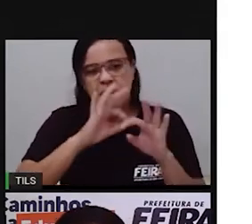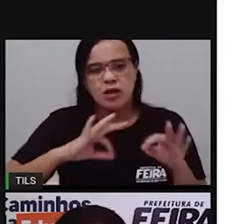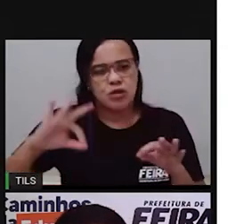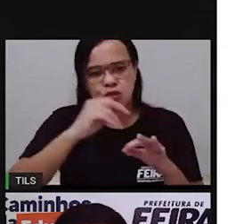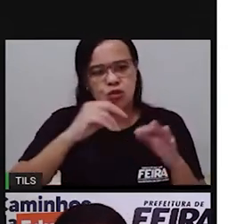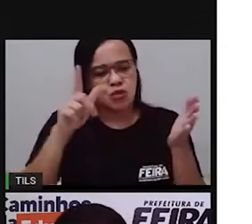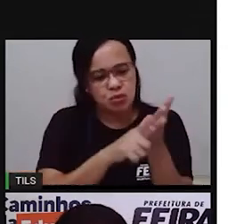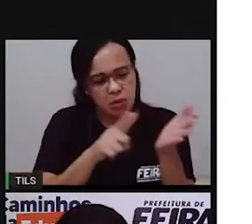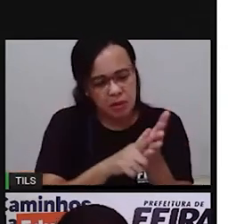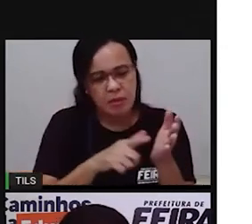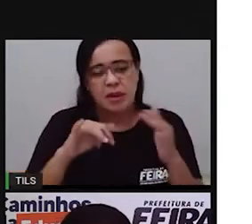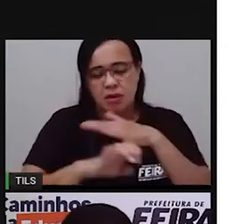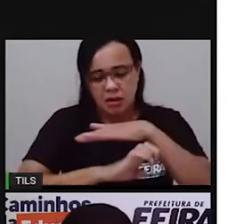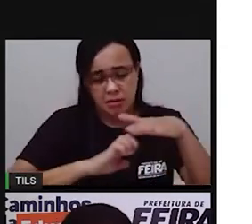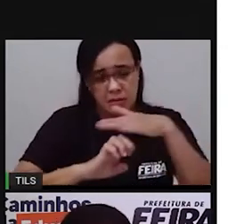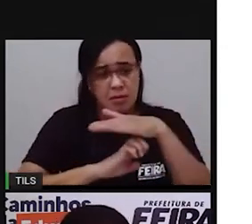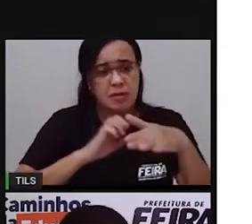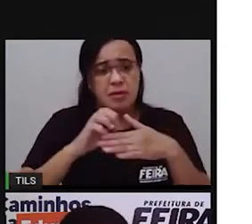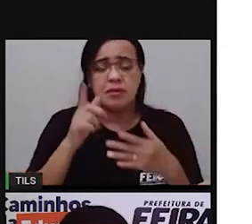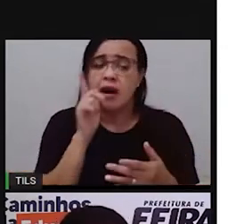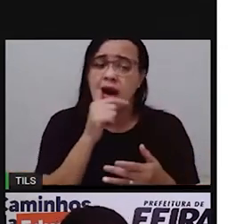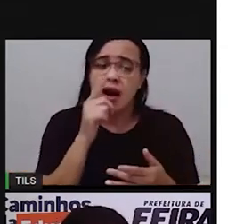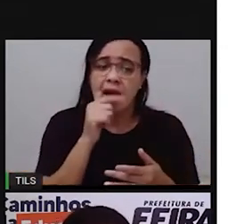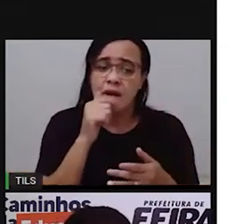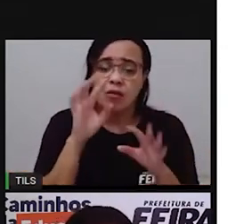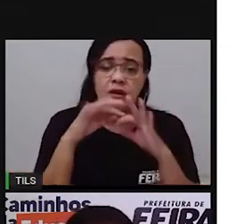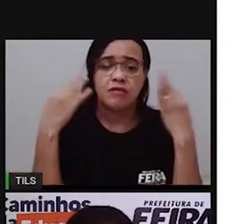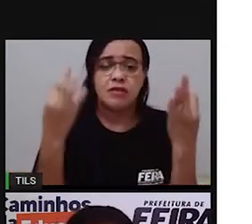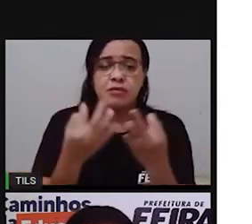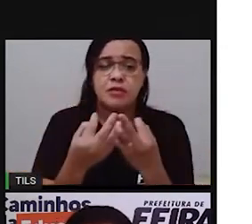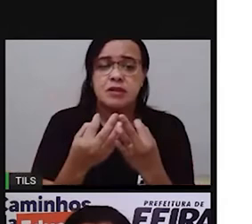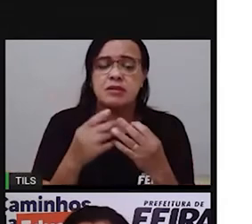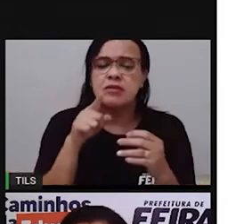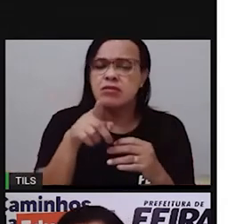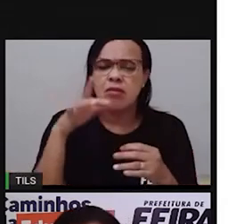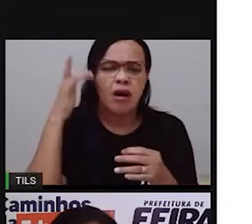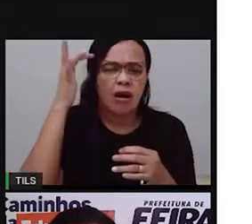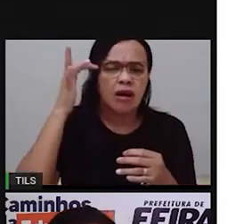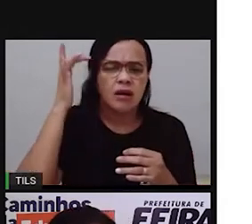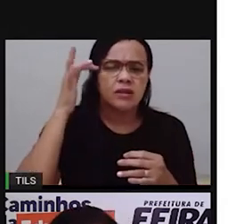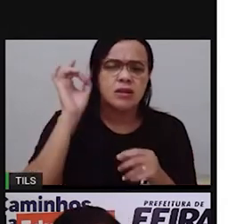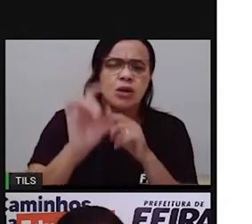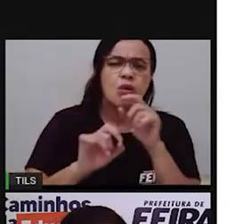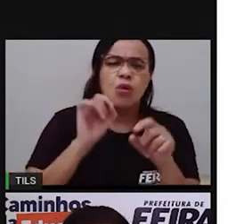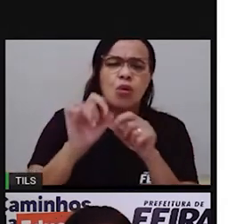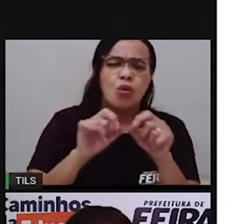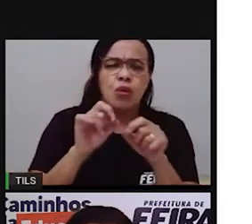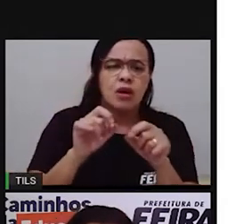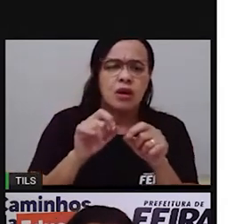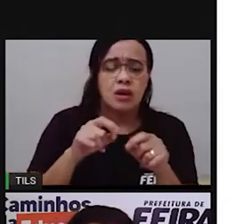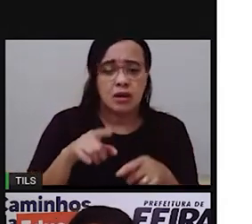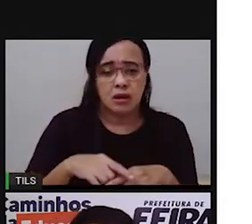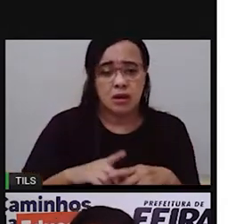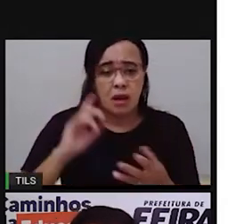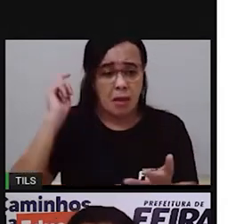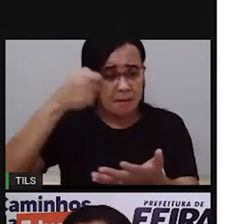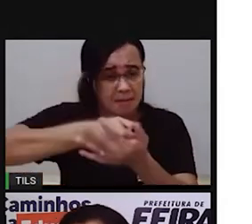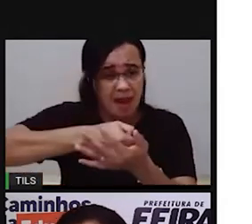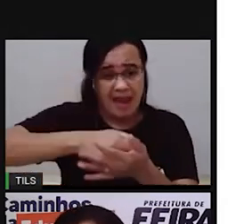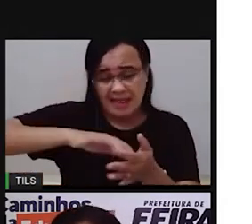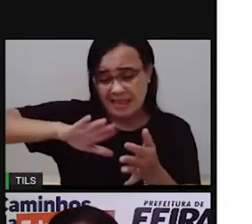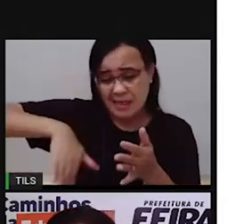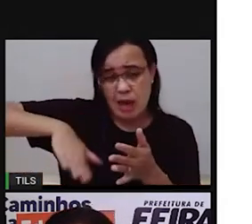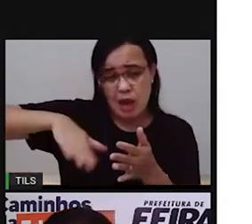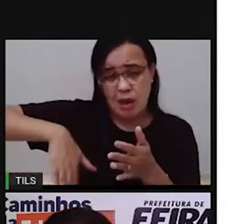acha pelo valor que tem na conta de água aí da sua casa você acha que vocês pagam um valor caro